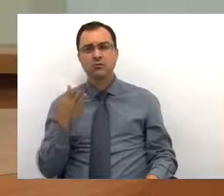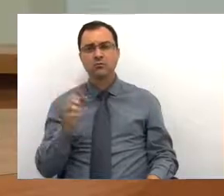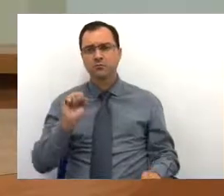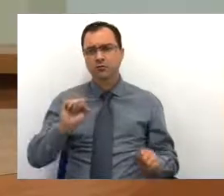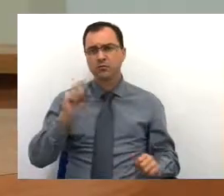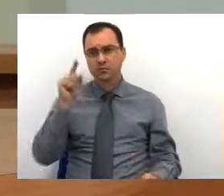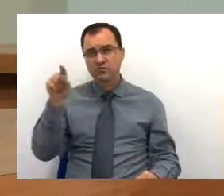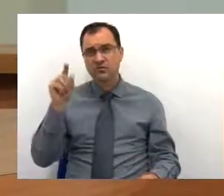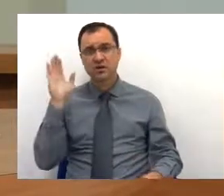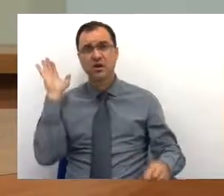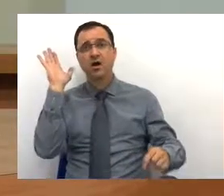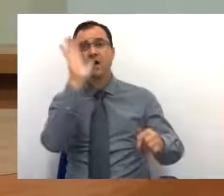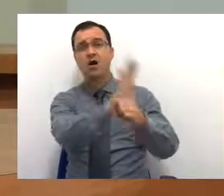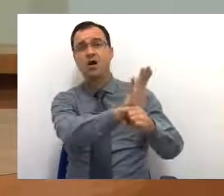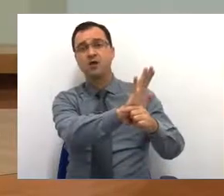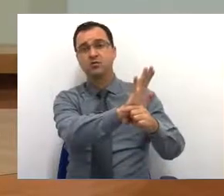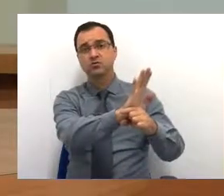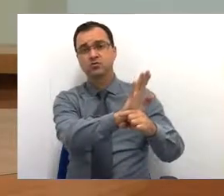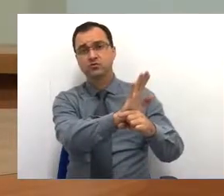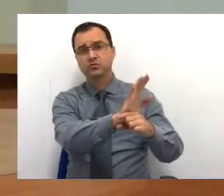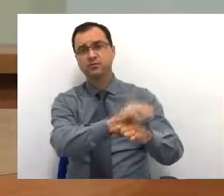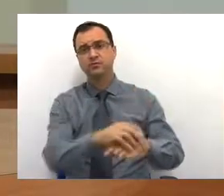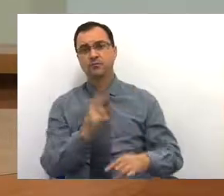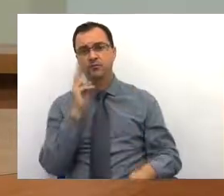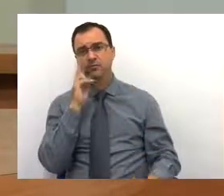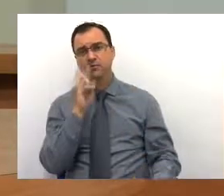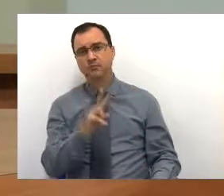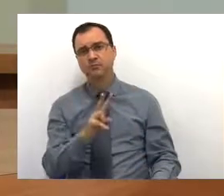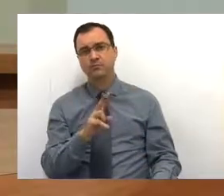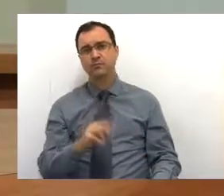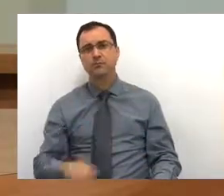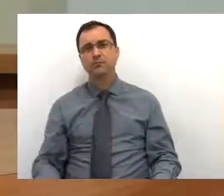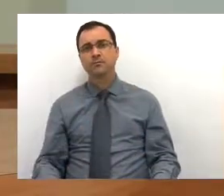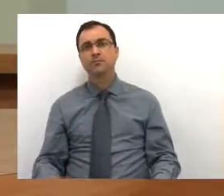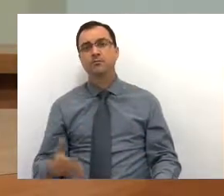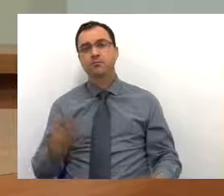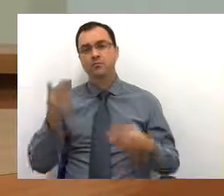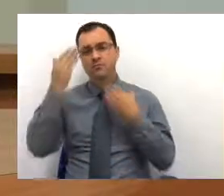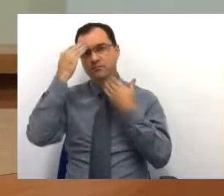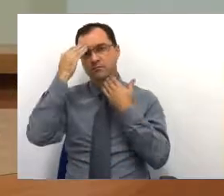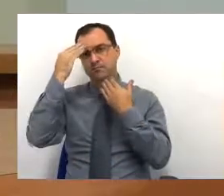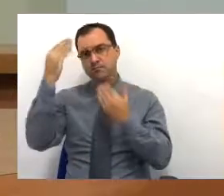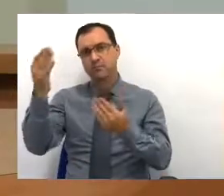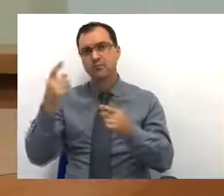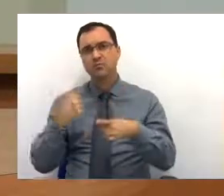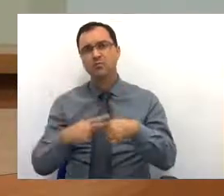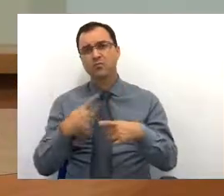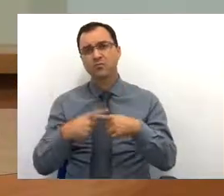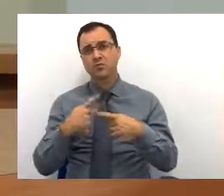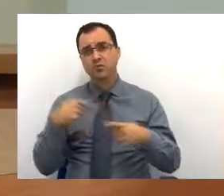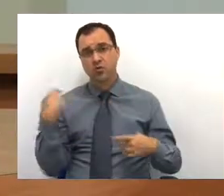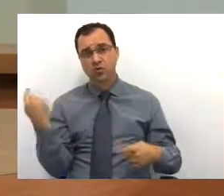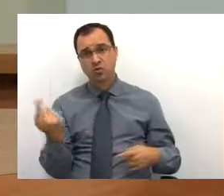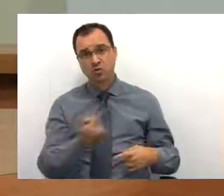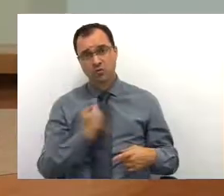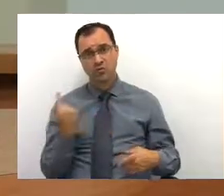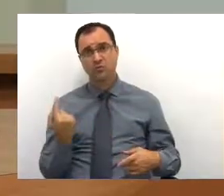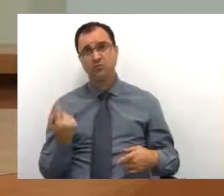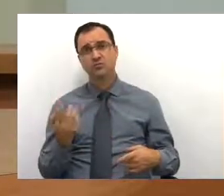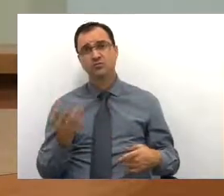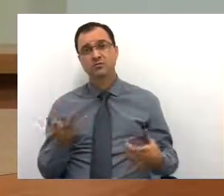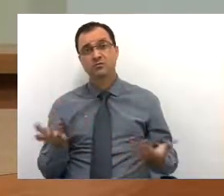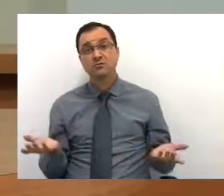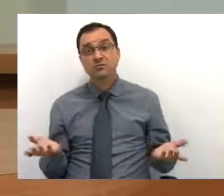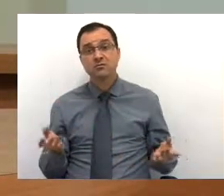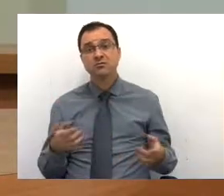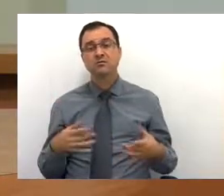vossa excelência atendeu, e eu recebi... certo? De agradecimento. porque nós somos